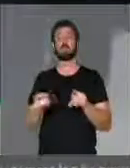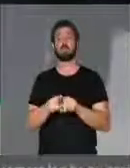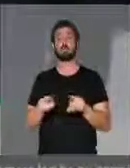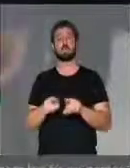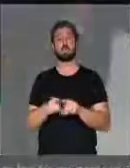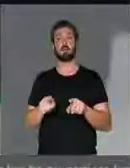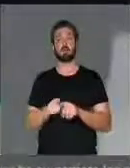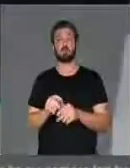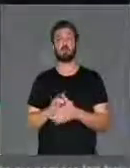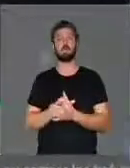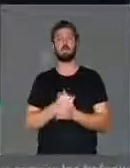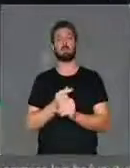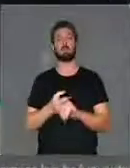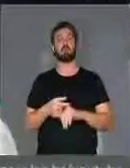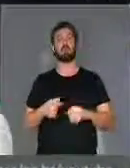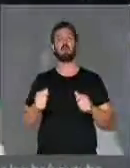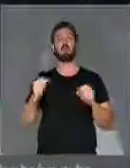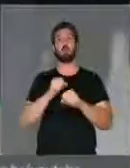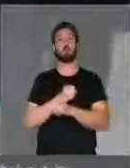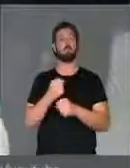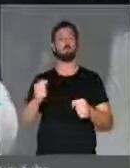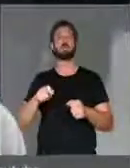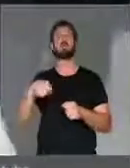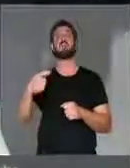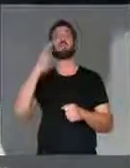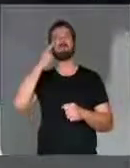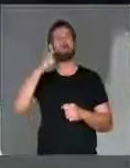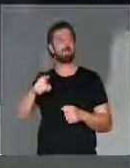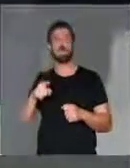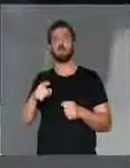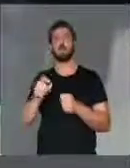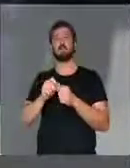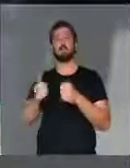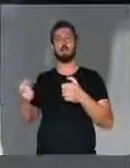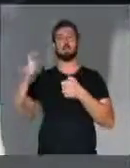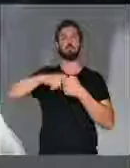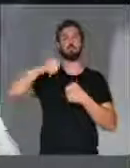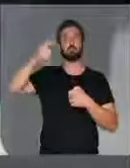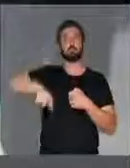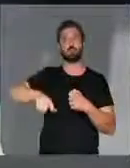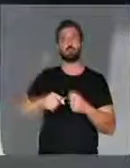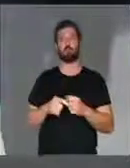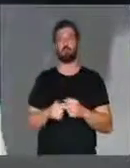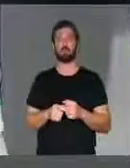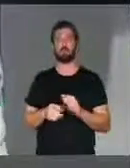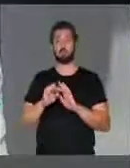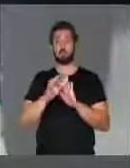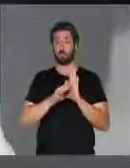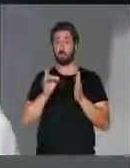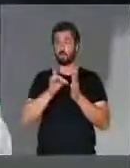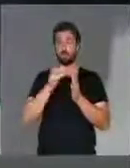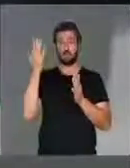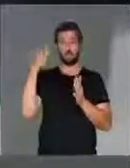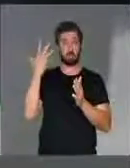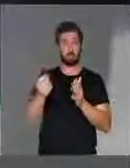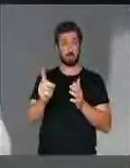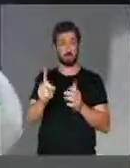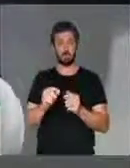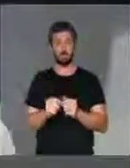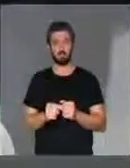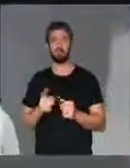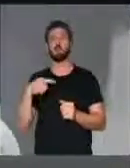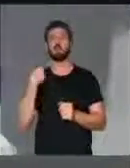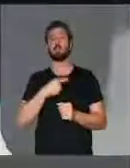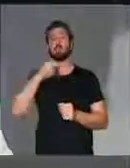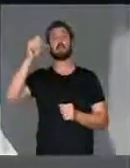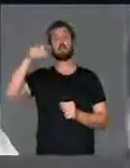coloca, inclusive, a possibilidade de quem fraudou entrar no refinanciamento que o texto original não aceitava. O nosso voto é